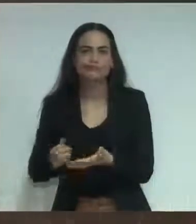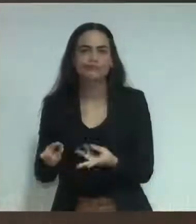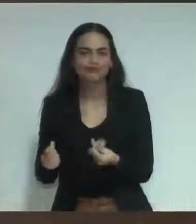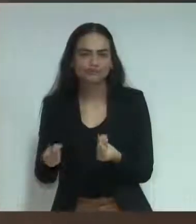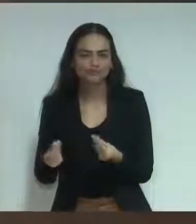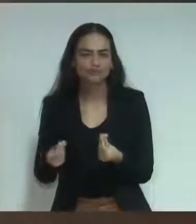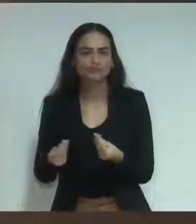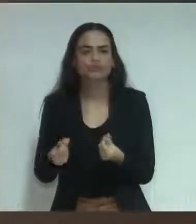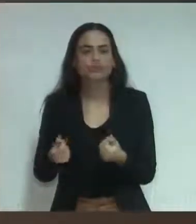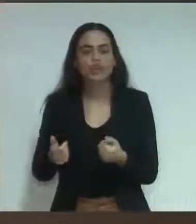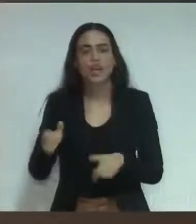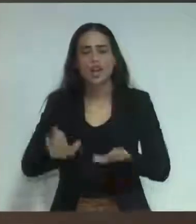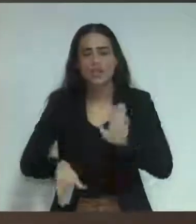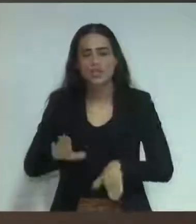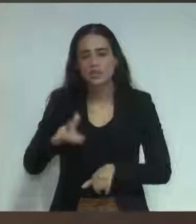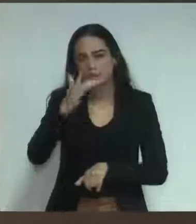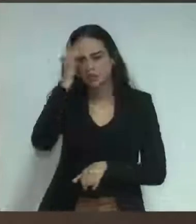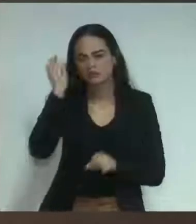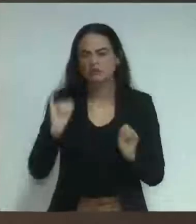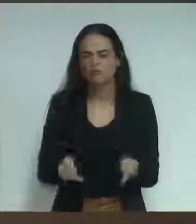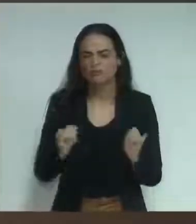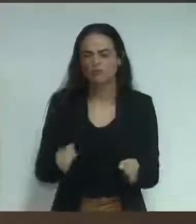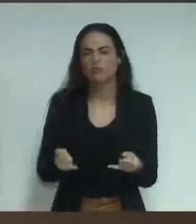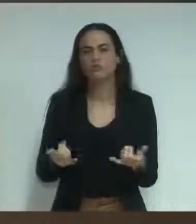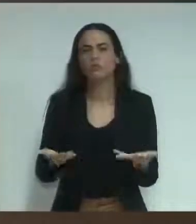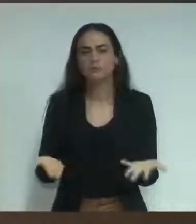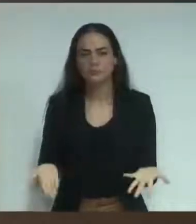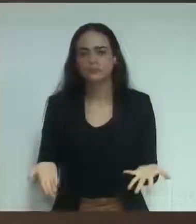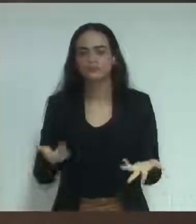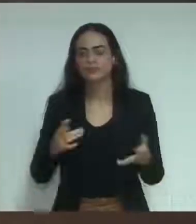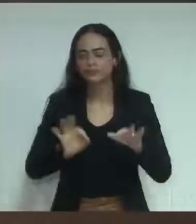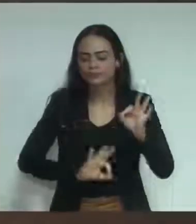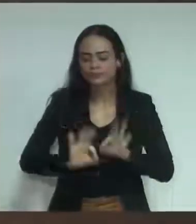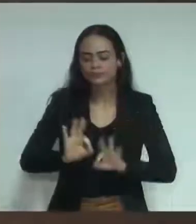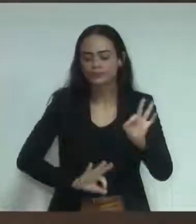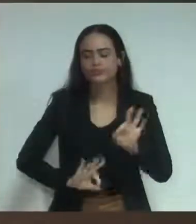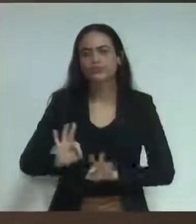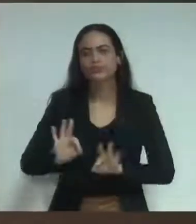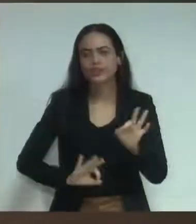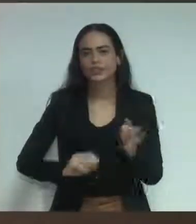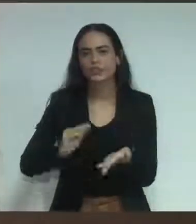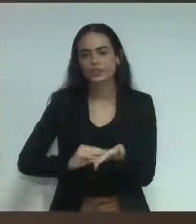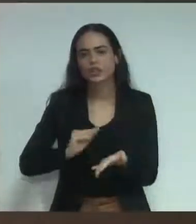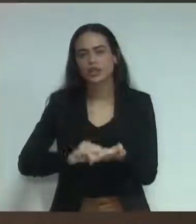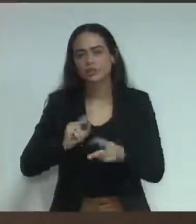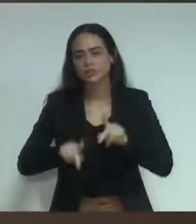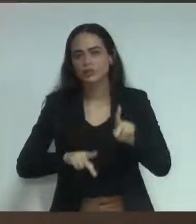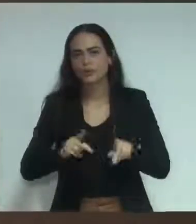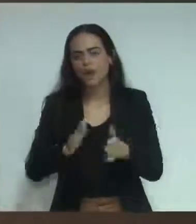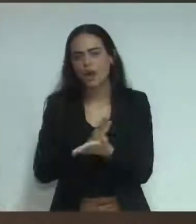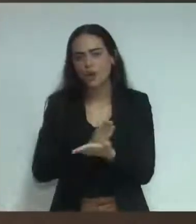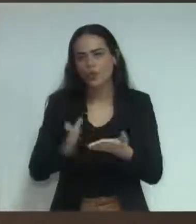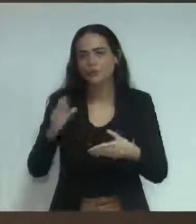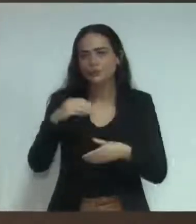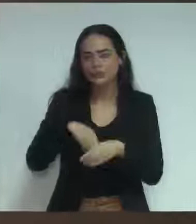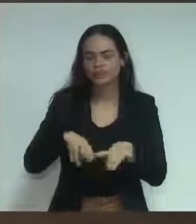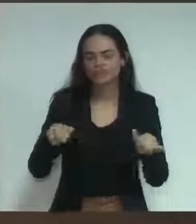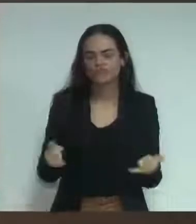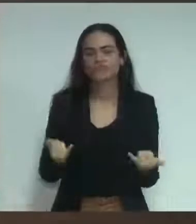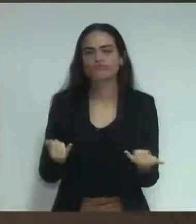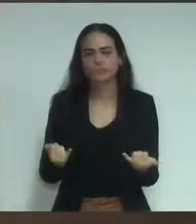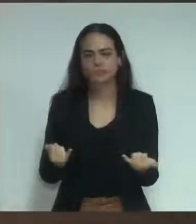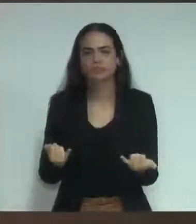tenham se aproveitado pela falta dessa organização no processo de gestão para conseguir